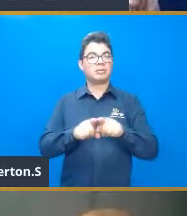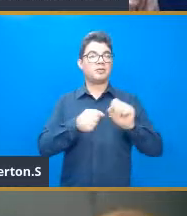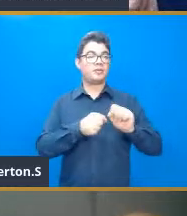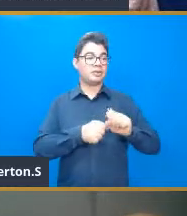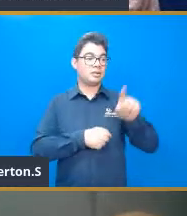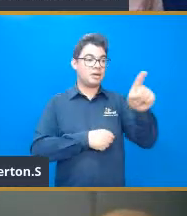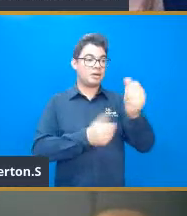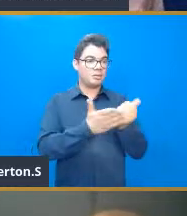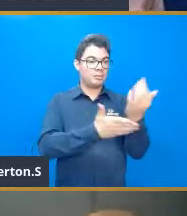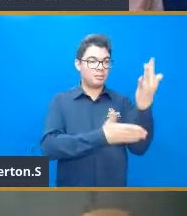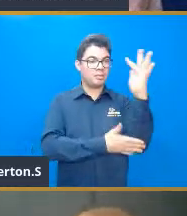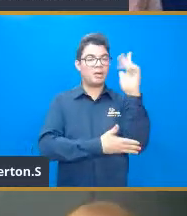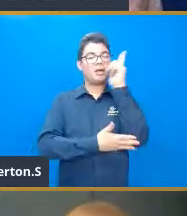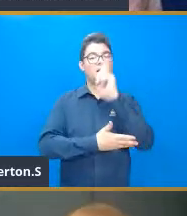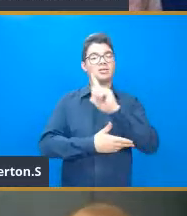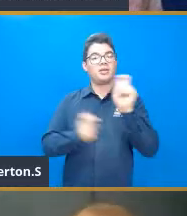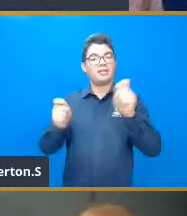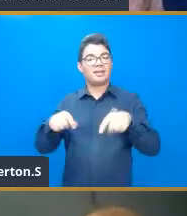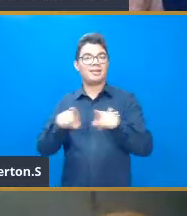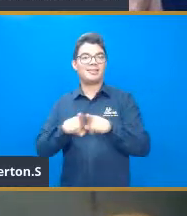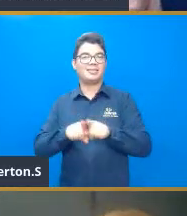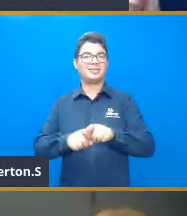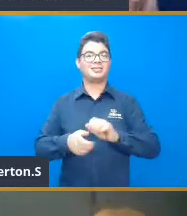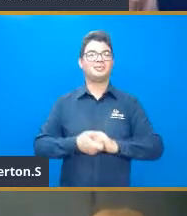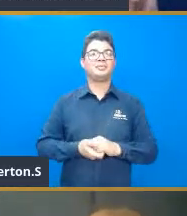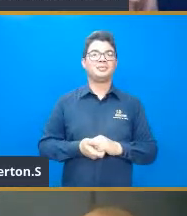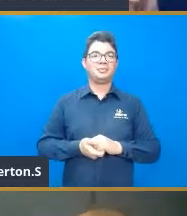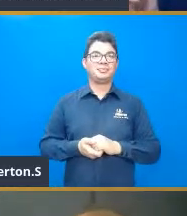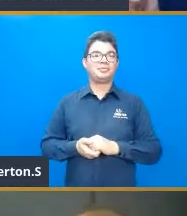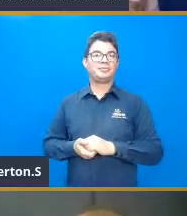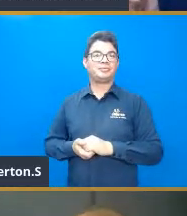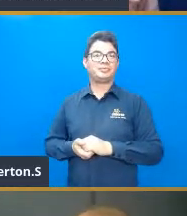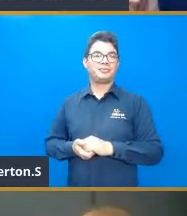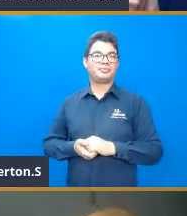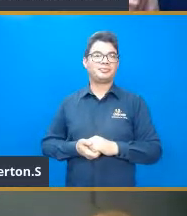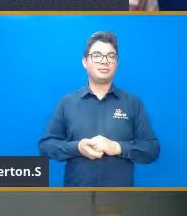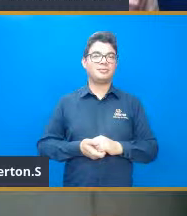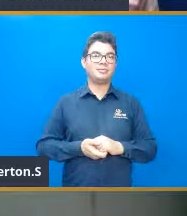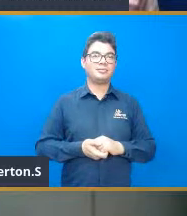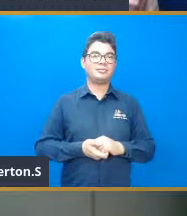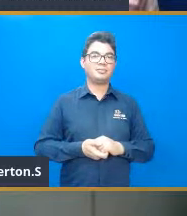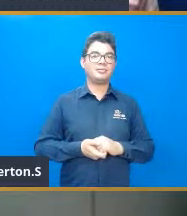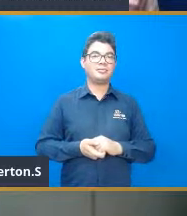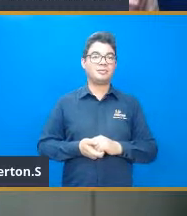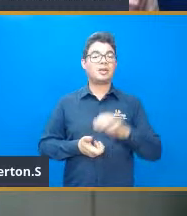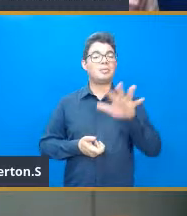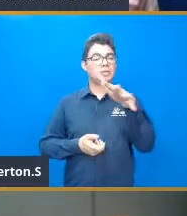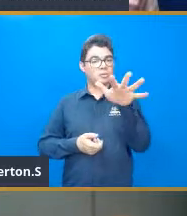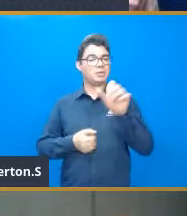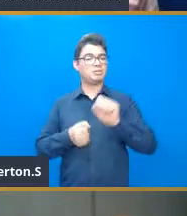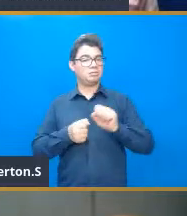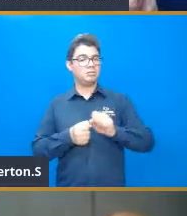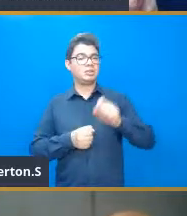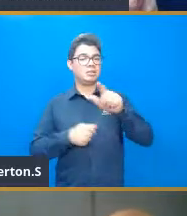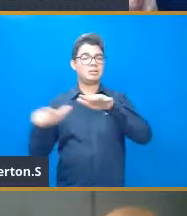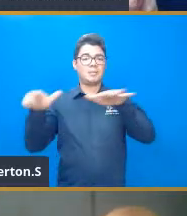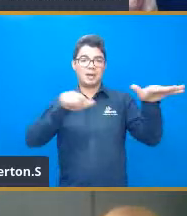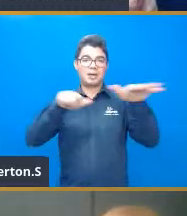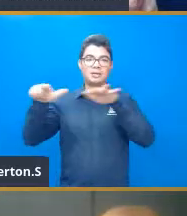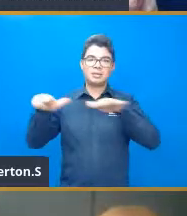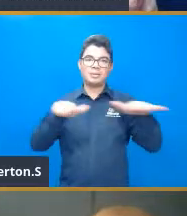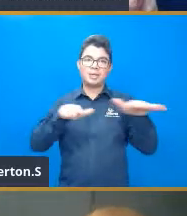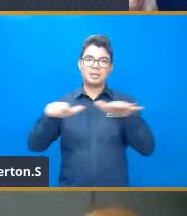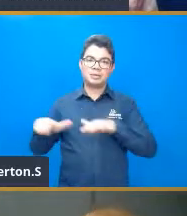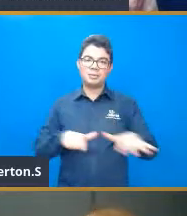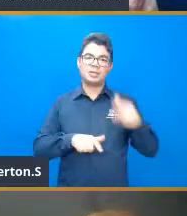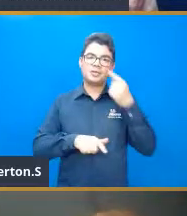ver se isso resolve. Bacana! Vai lá, pronto! Então, tempo, fica mais ou menos isso. Ele foi pegando a semana e foi vendo ali, a altura